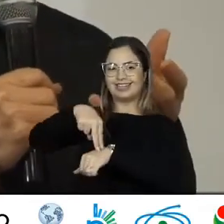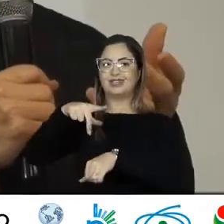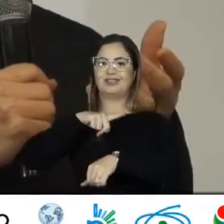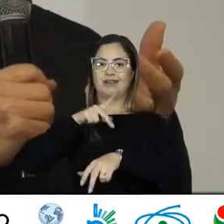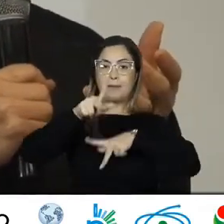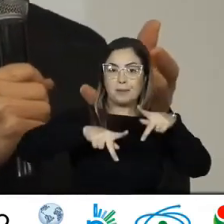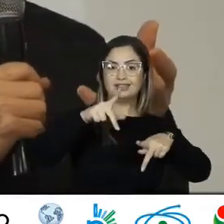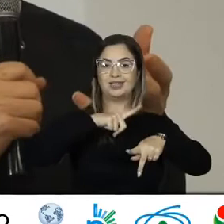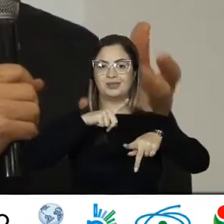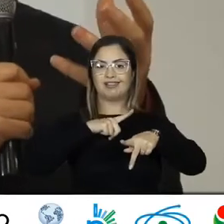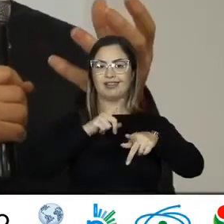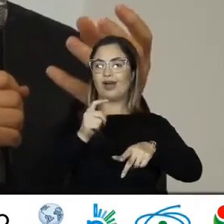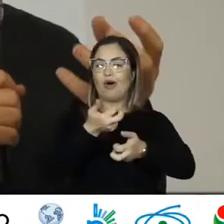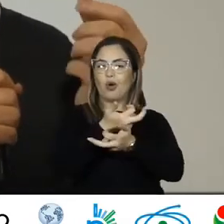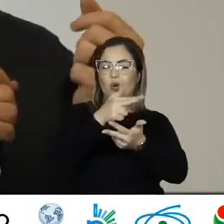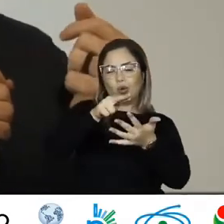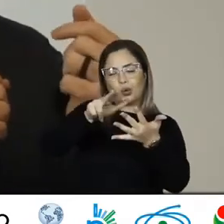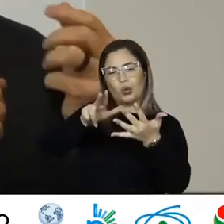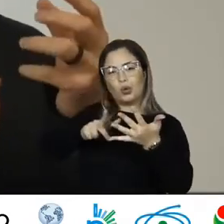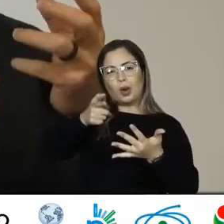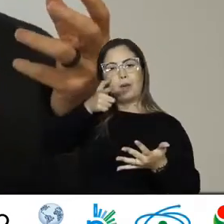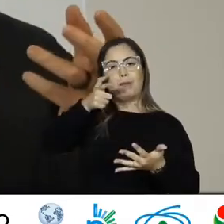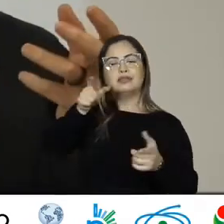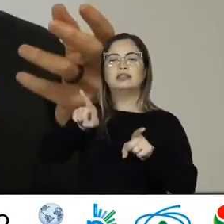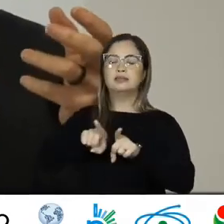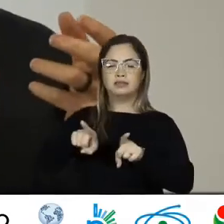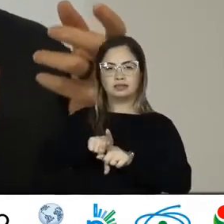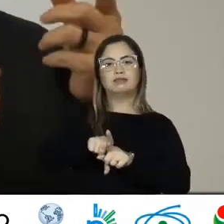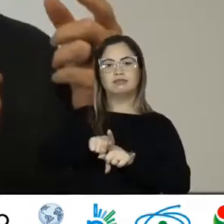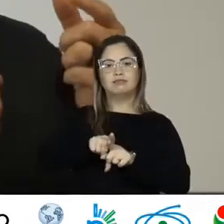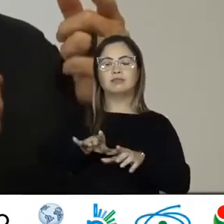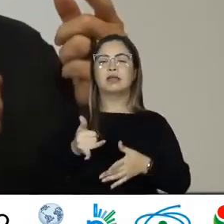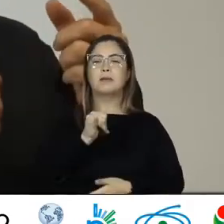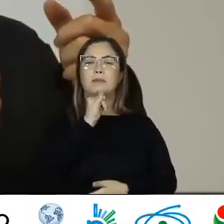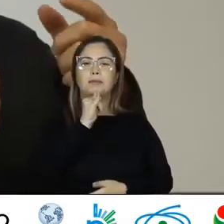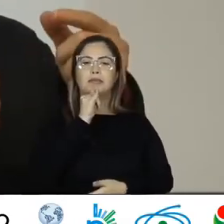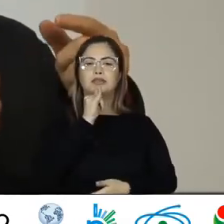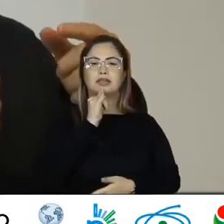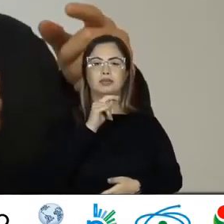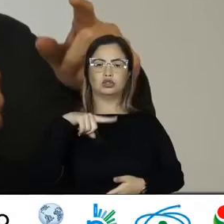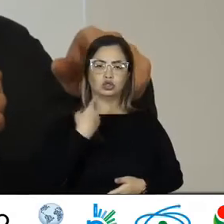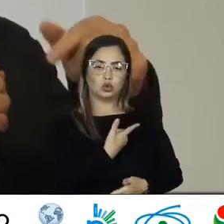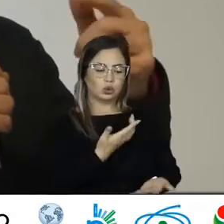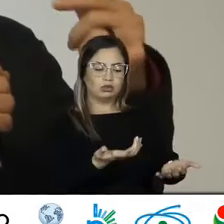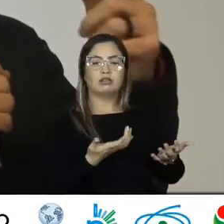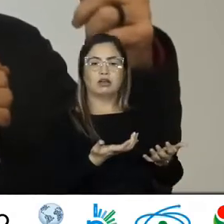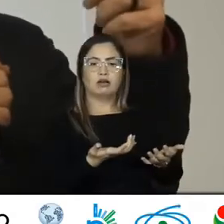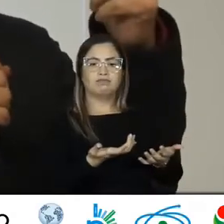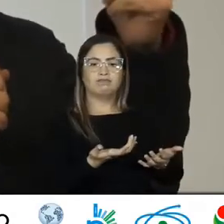população Isso Contrapõe Os interesses De que quer Uma livre Circulação Das